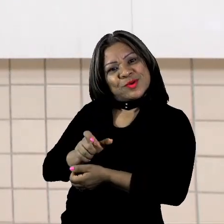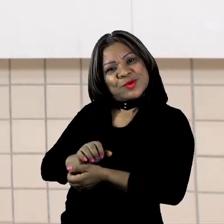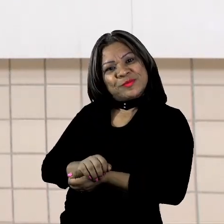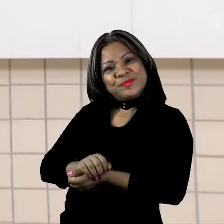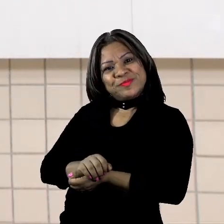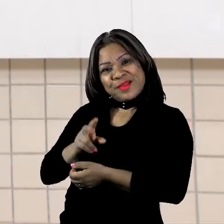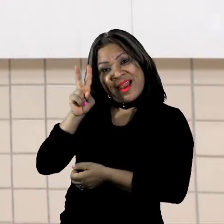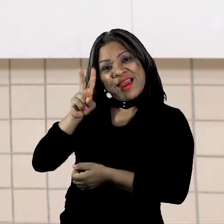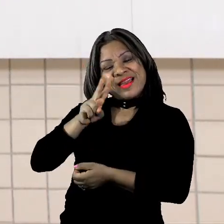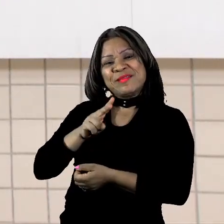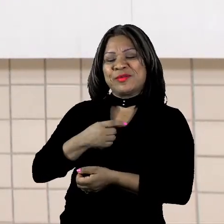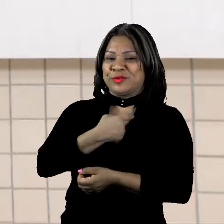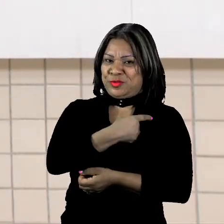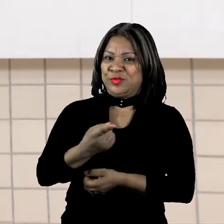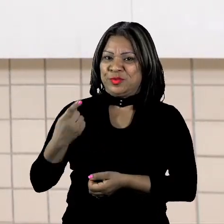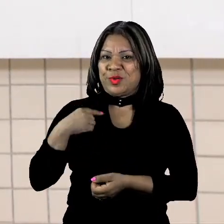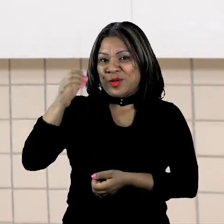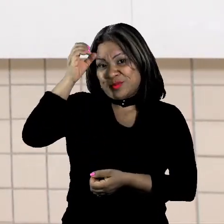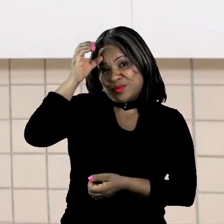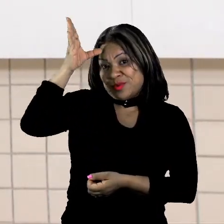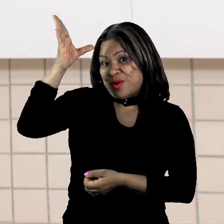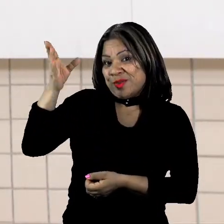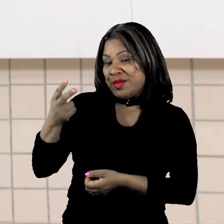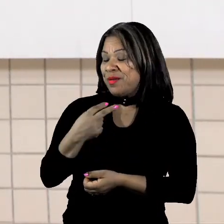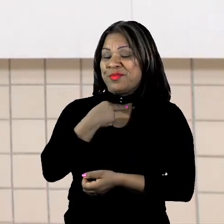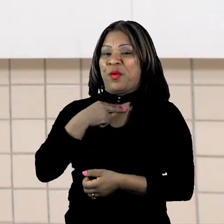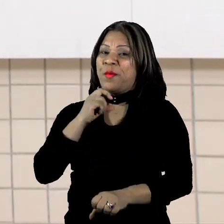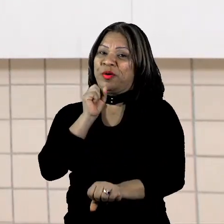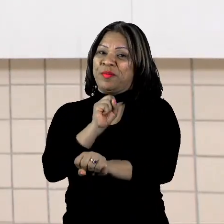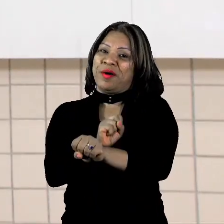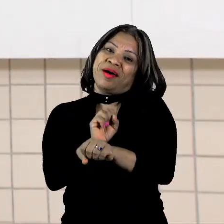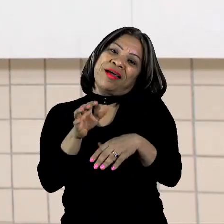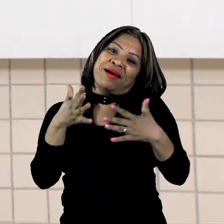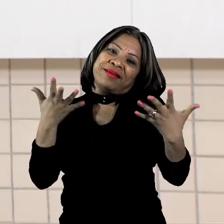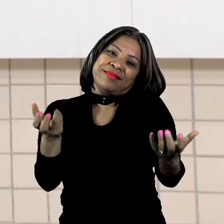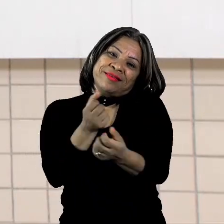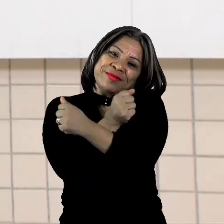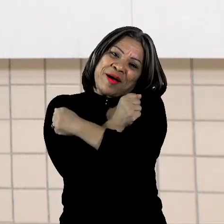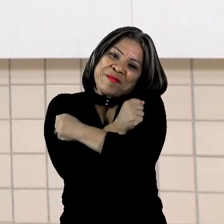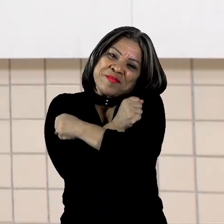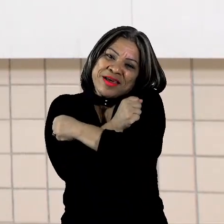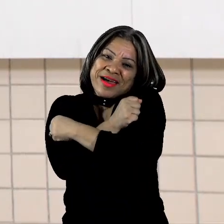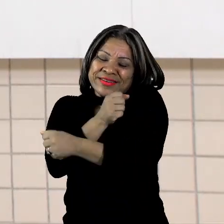Sendo assim, abraços de sabedoria e até a próxima aula.